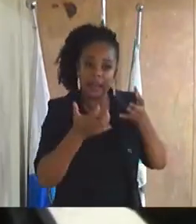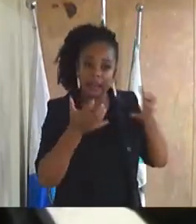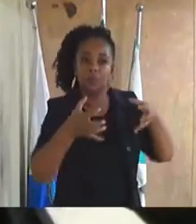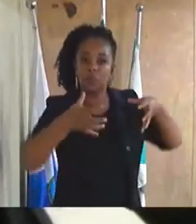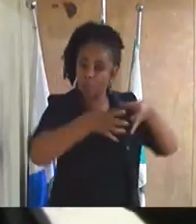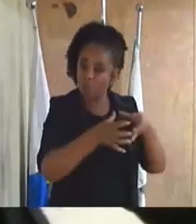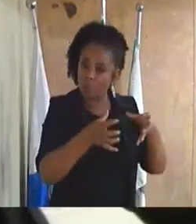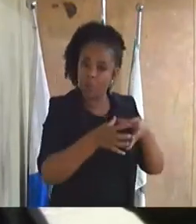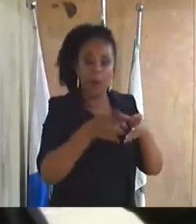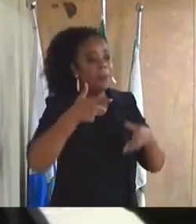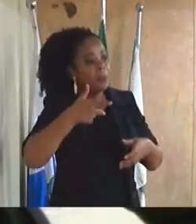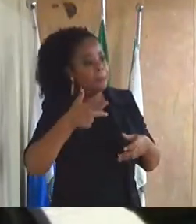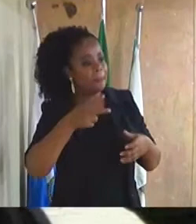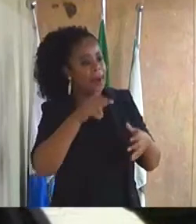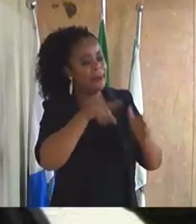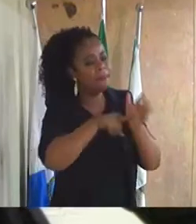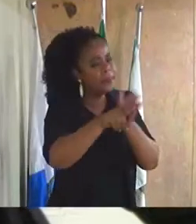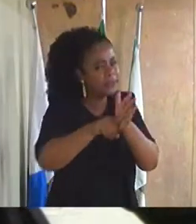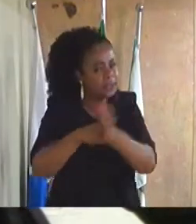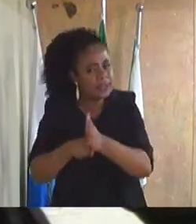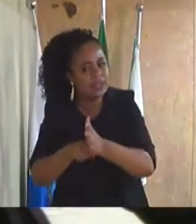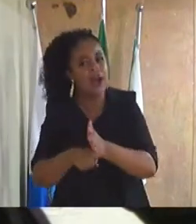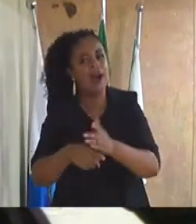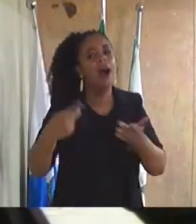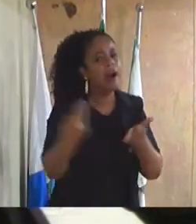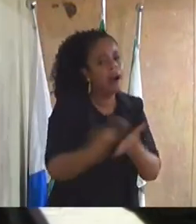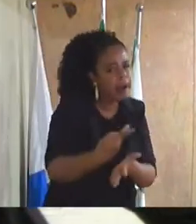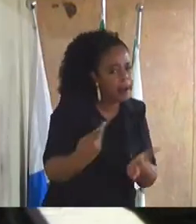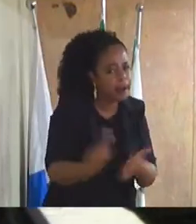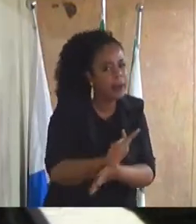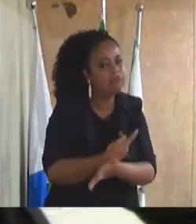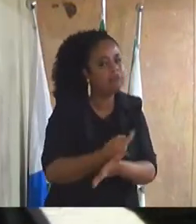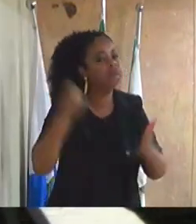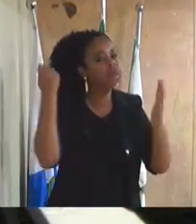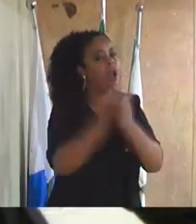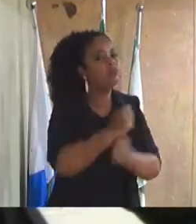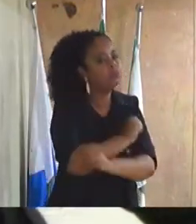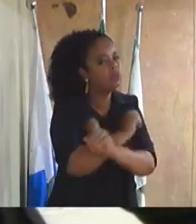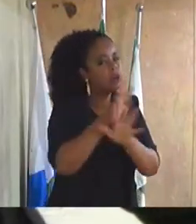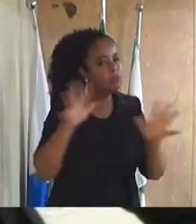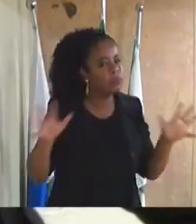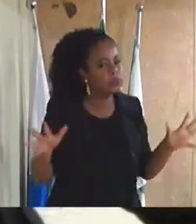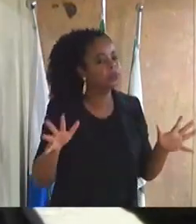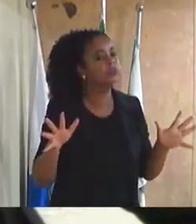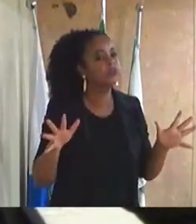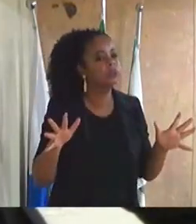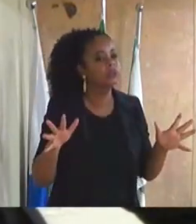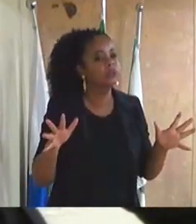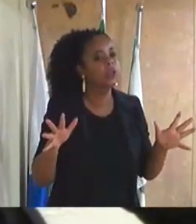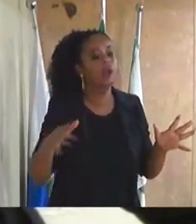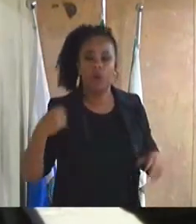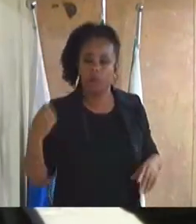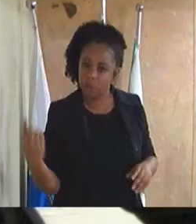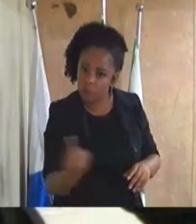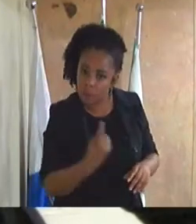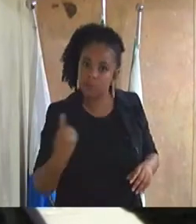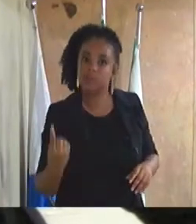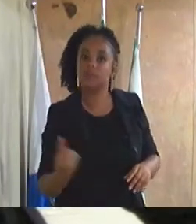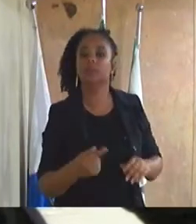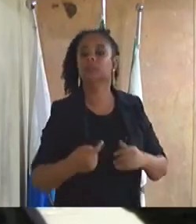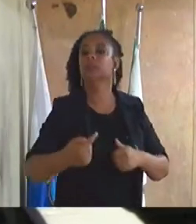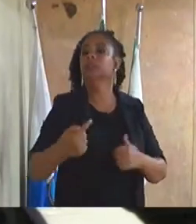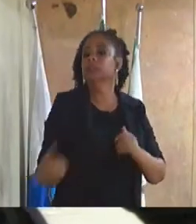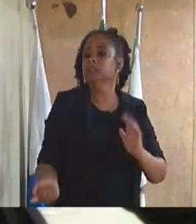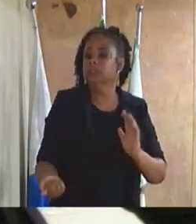apurar as irregularidades realmente dessa denúncia e para dar transparência a nossa a essa gestão